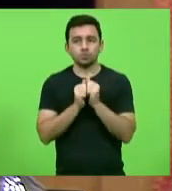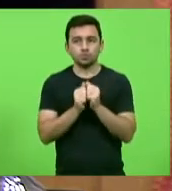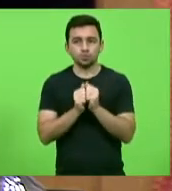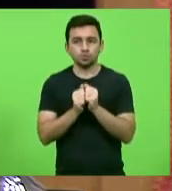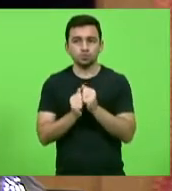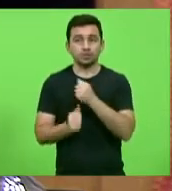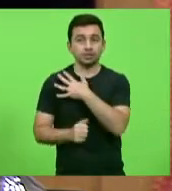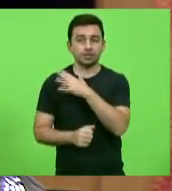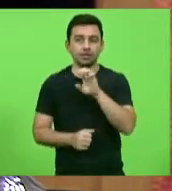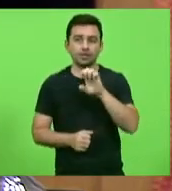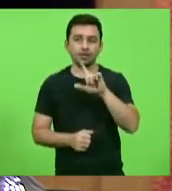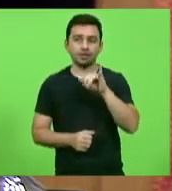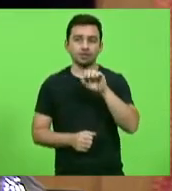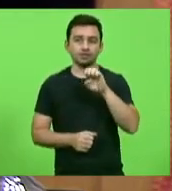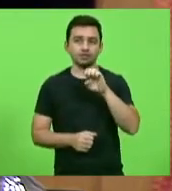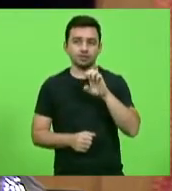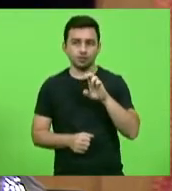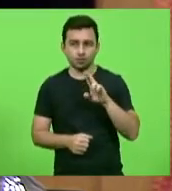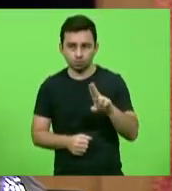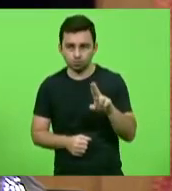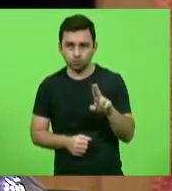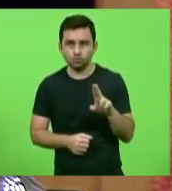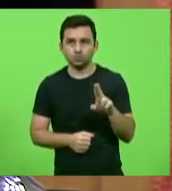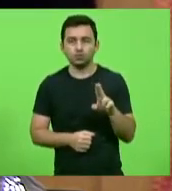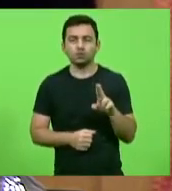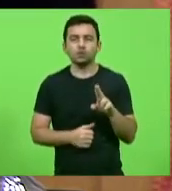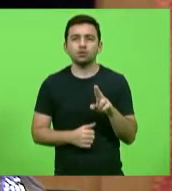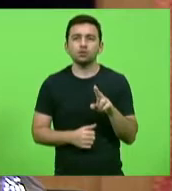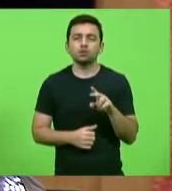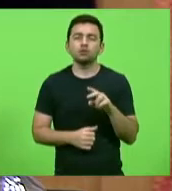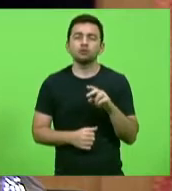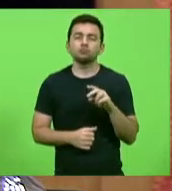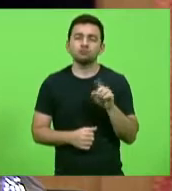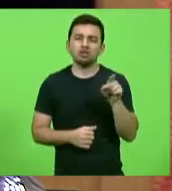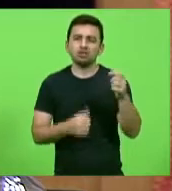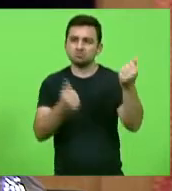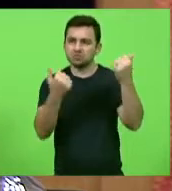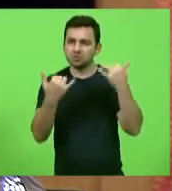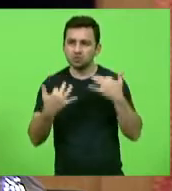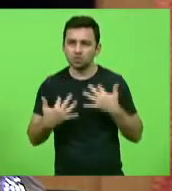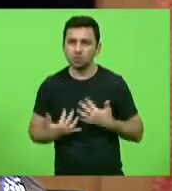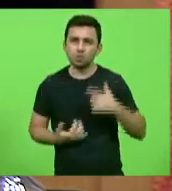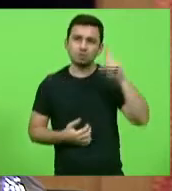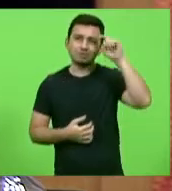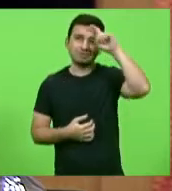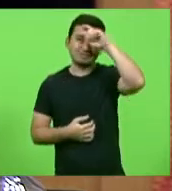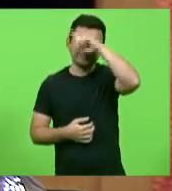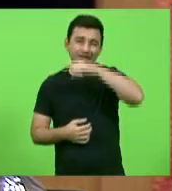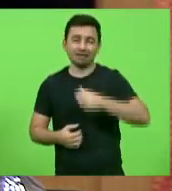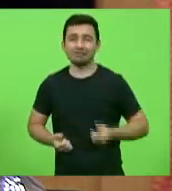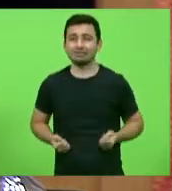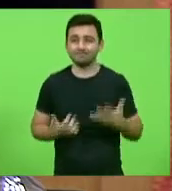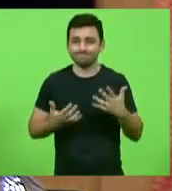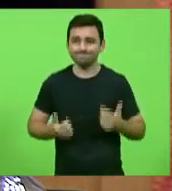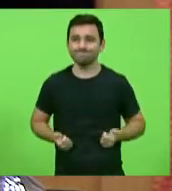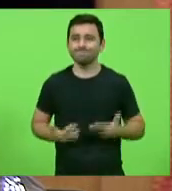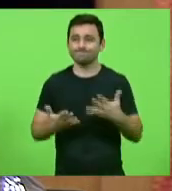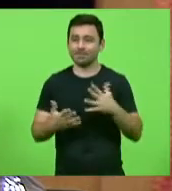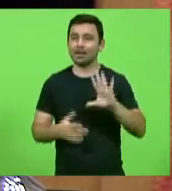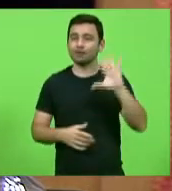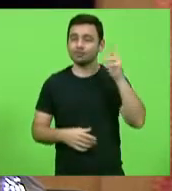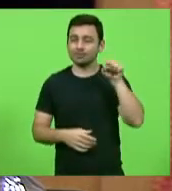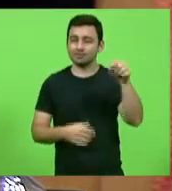Sargento Eliseu, digo, junto com o vereador Vilmar, nos relatou as dificuldades e os gastos que estavam